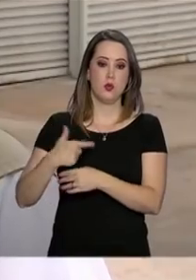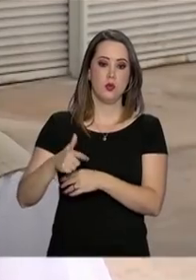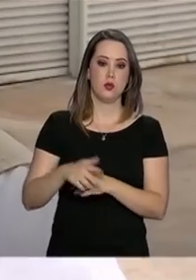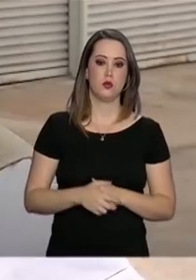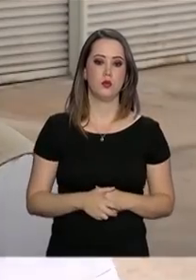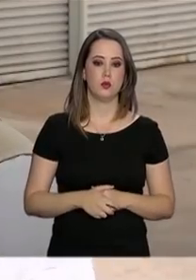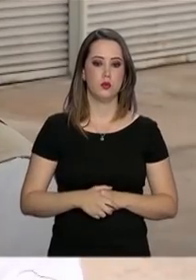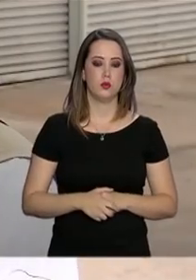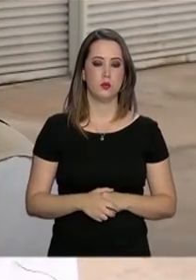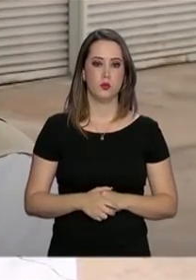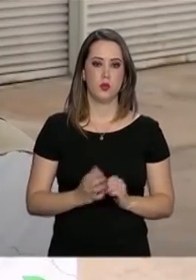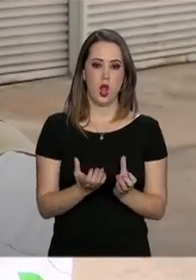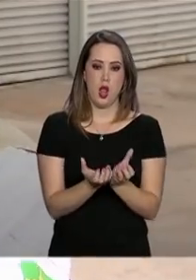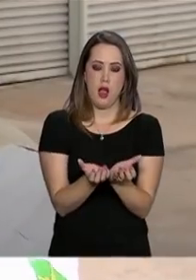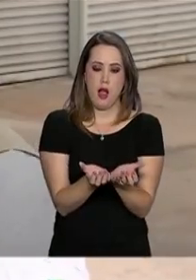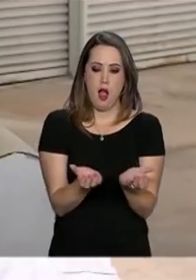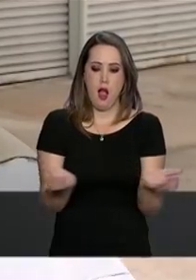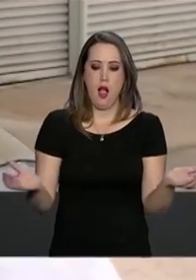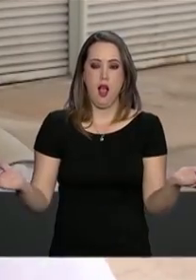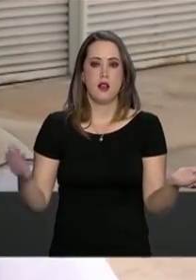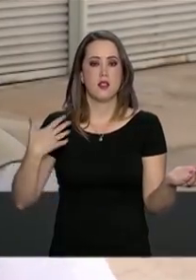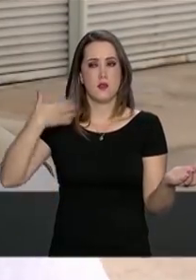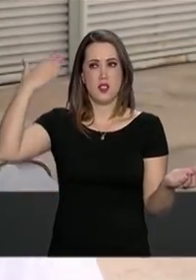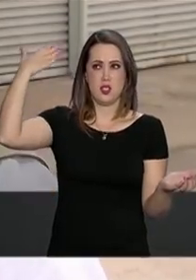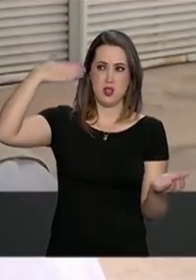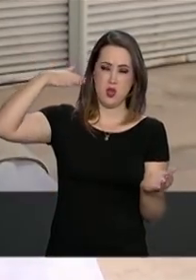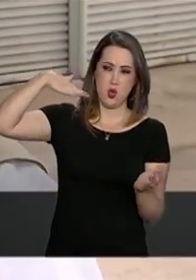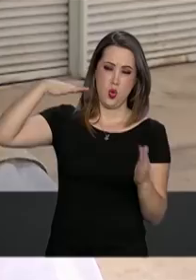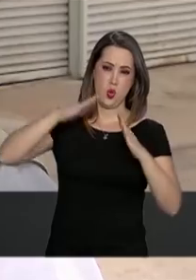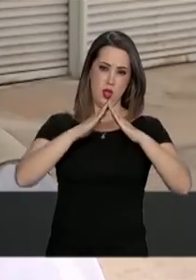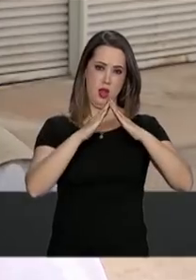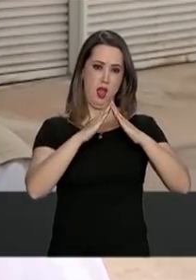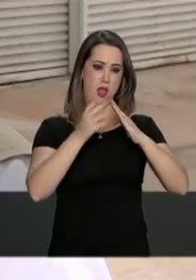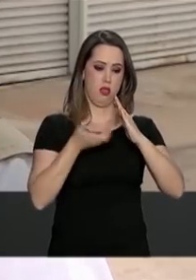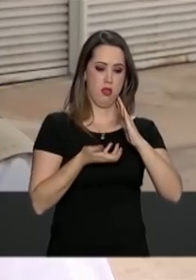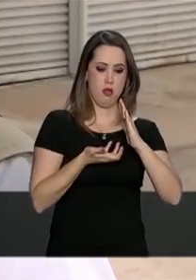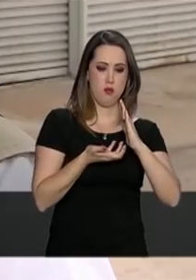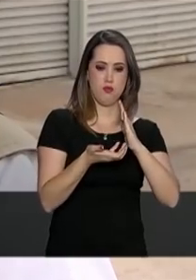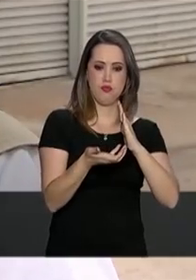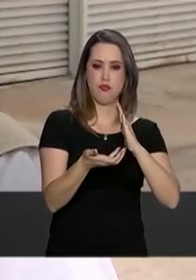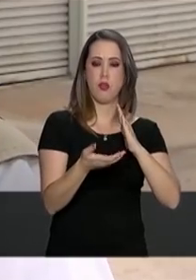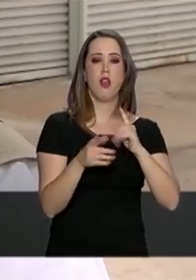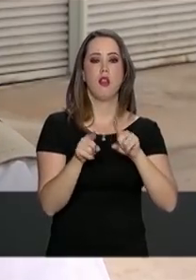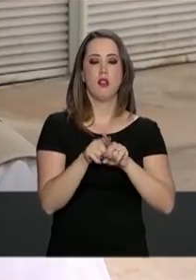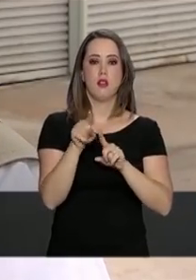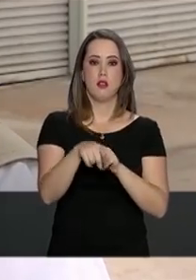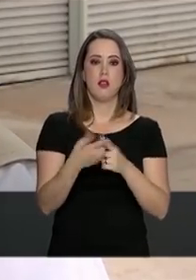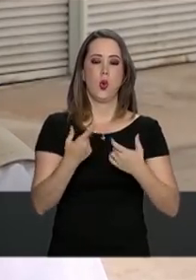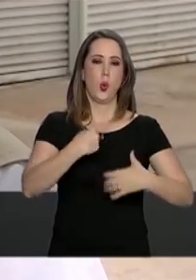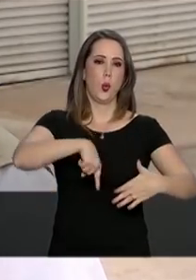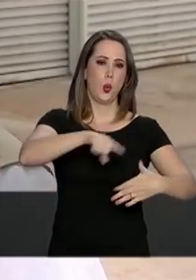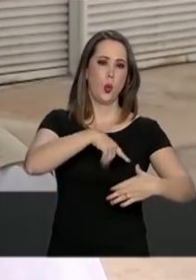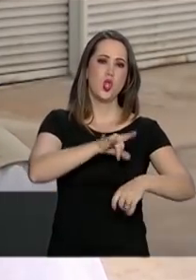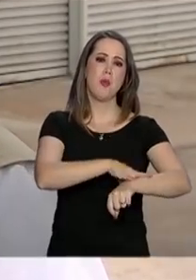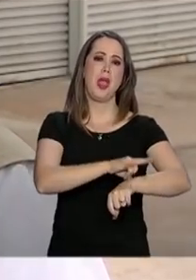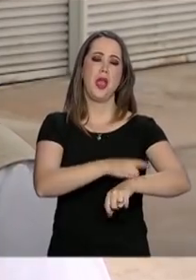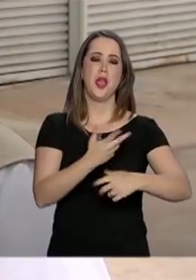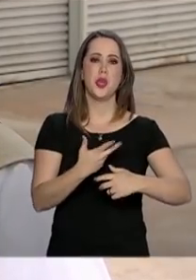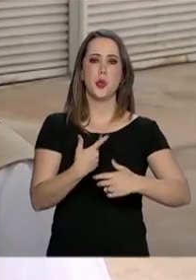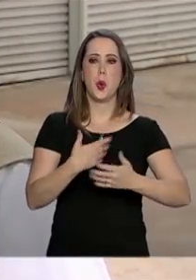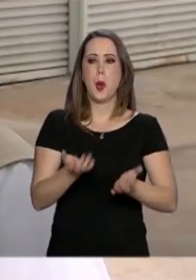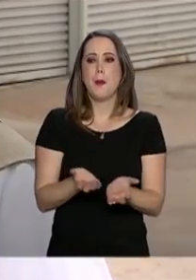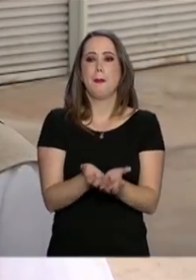Calhas, que às vezes tem calha solta da casa, vaso sanitário, pias,